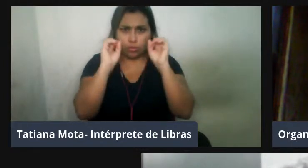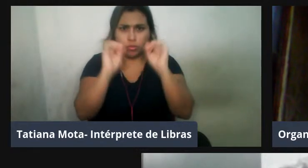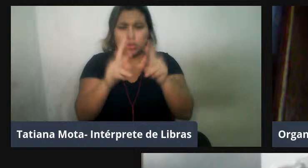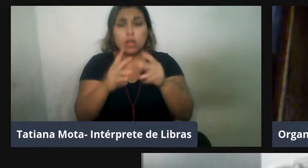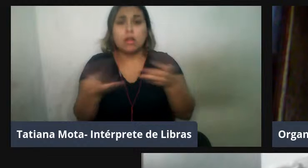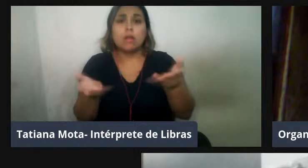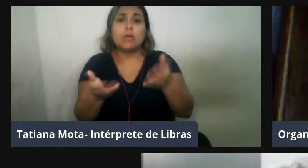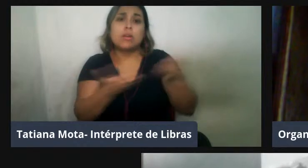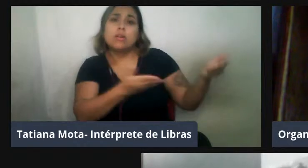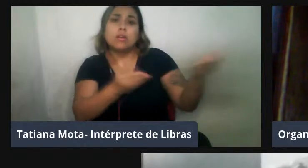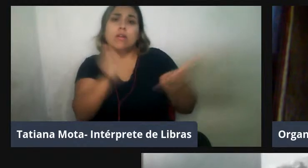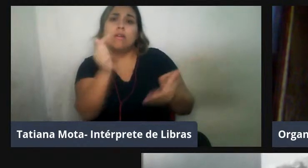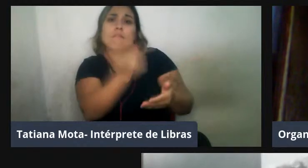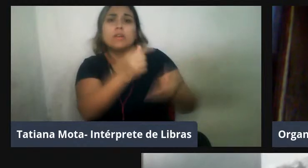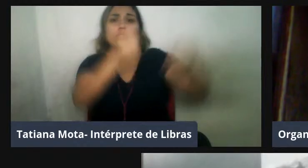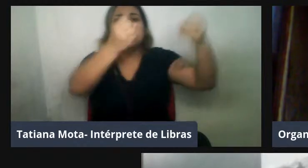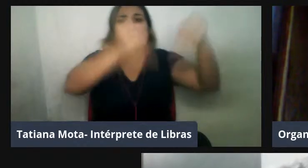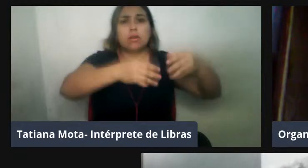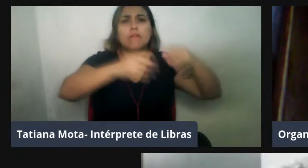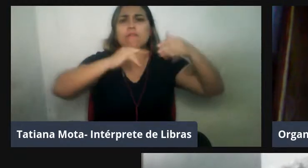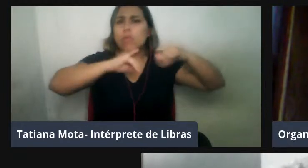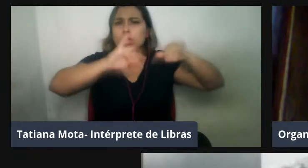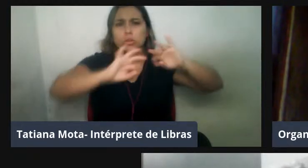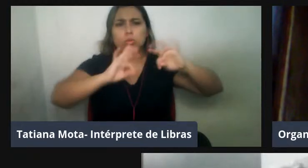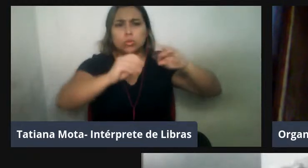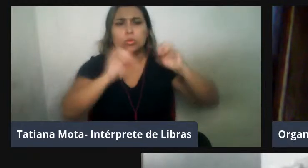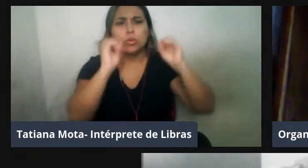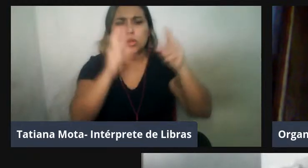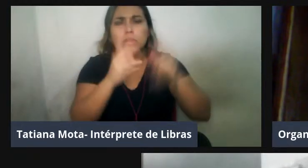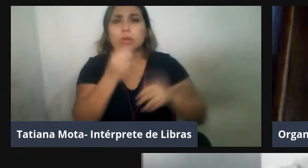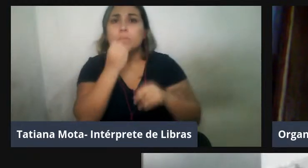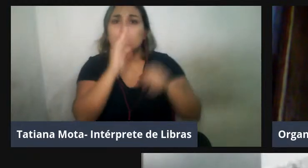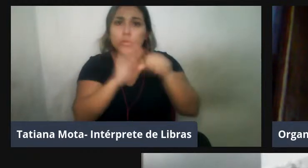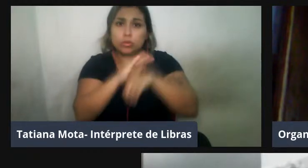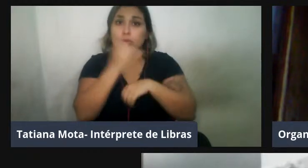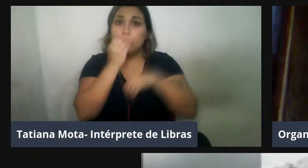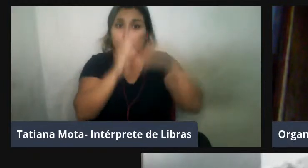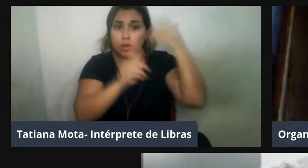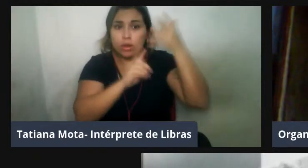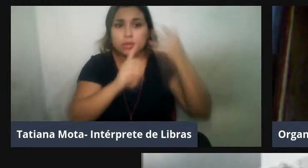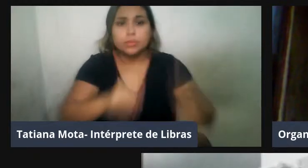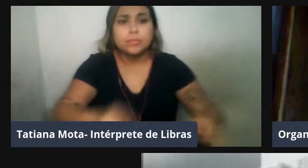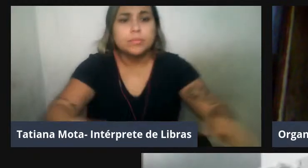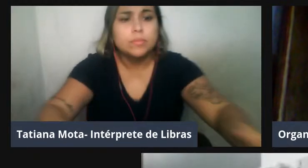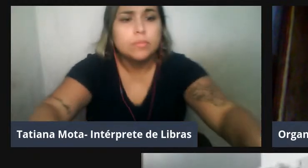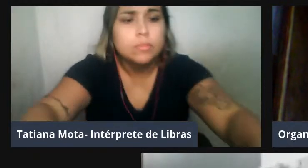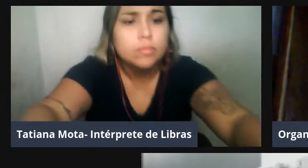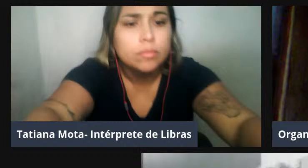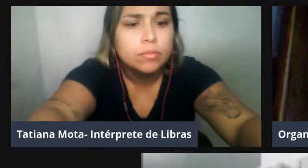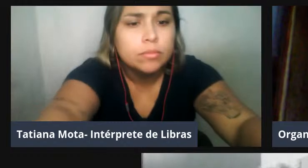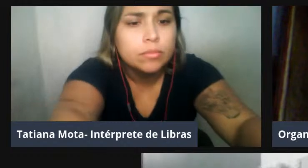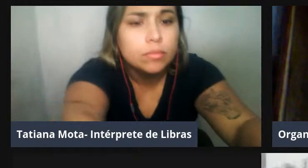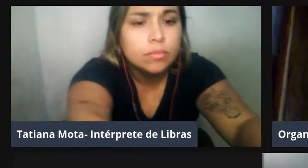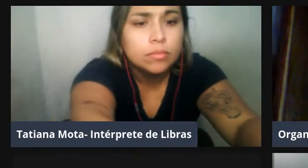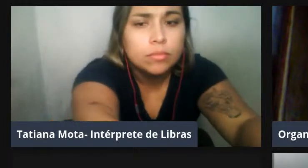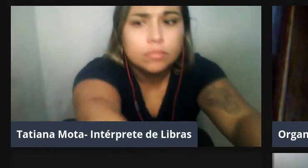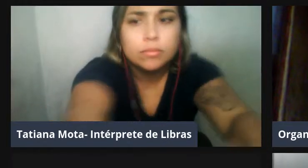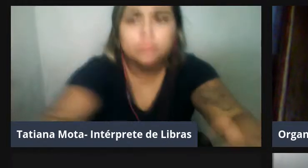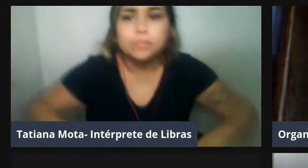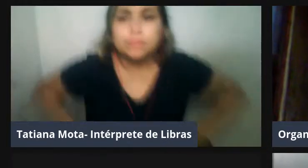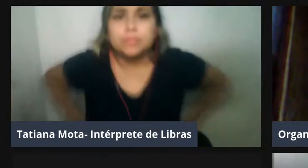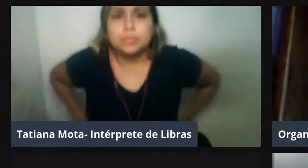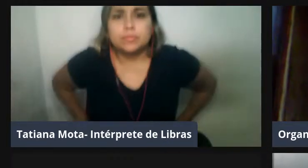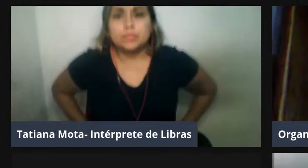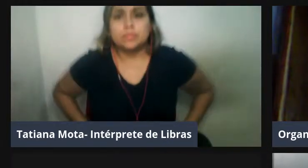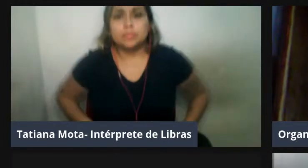todas as informações para vocês, ok? Boa noite, boa palestra. Boa Obrigado,